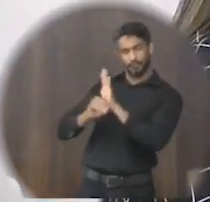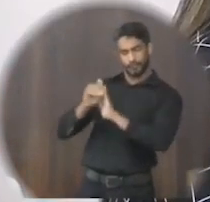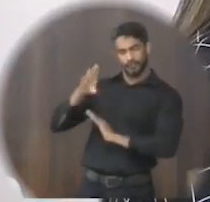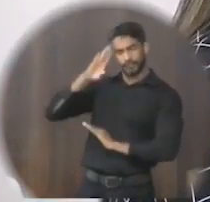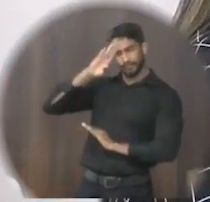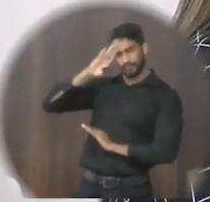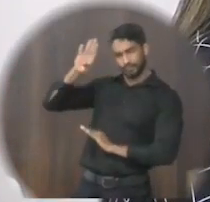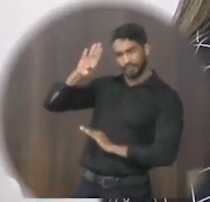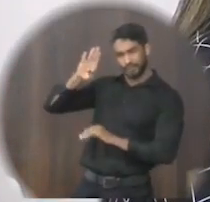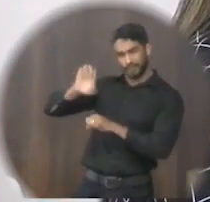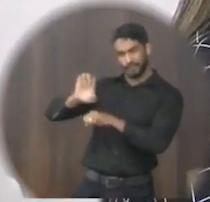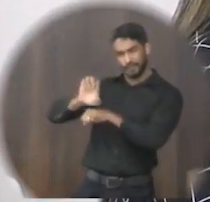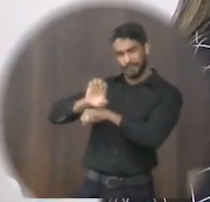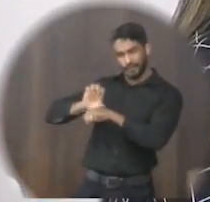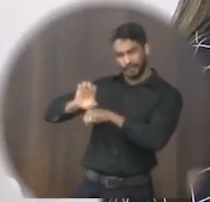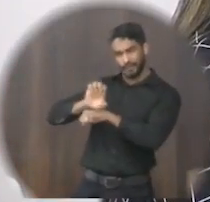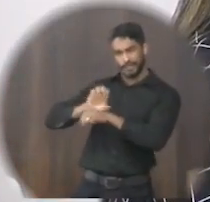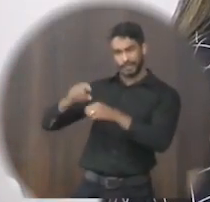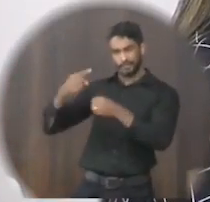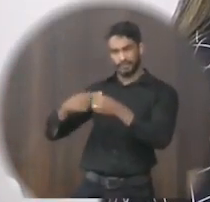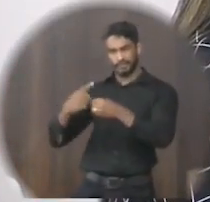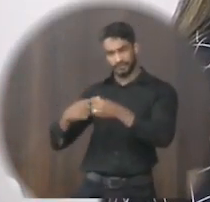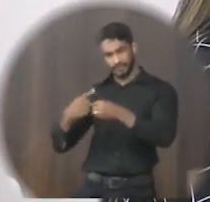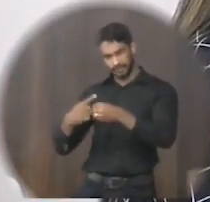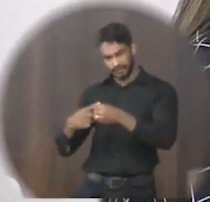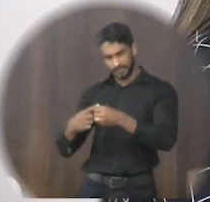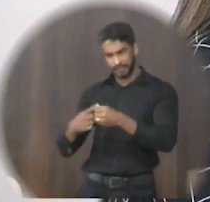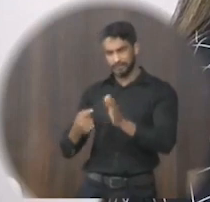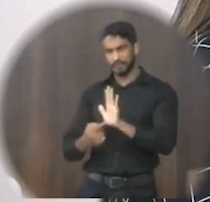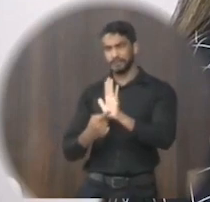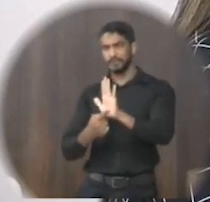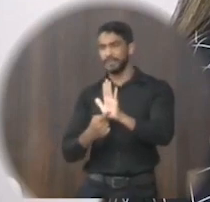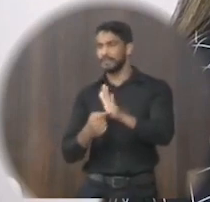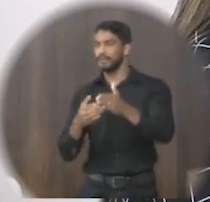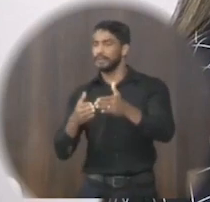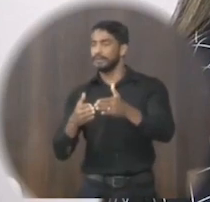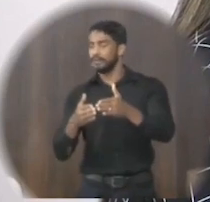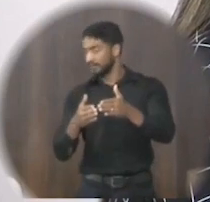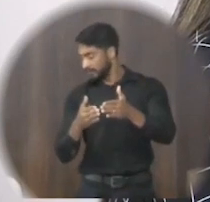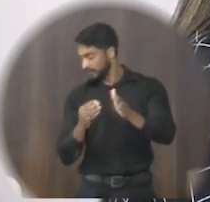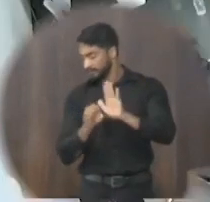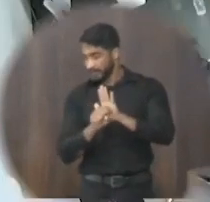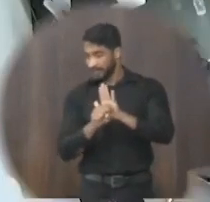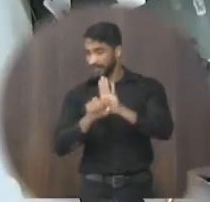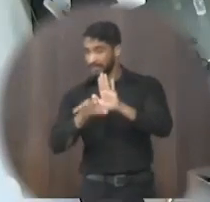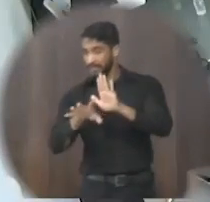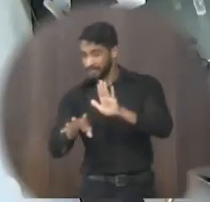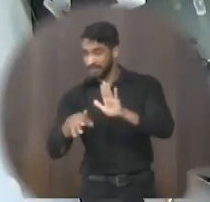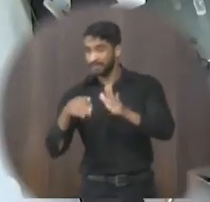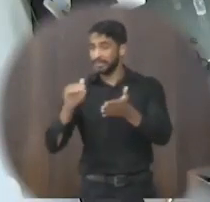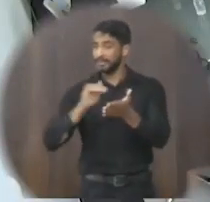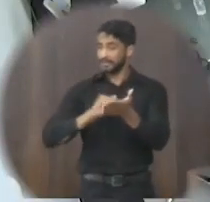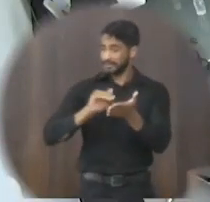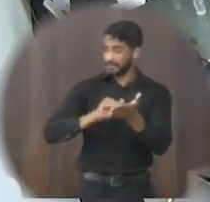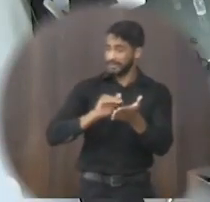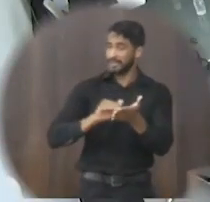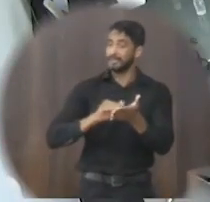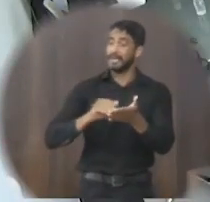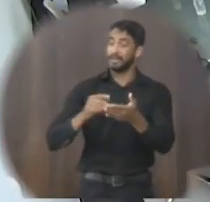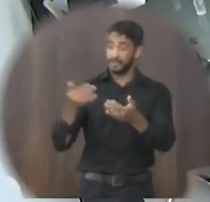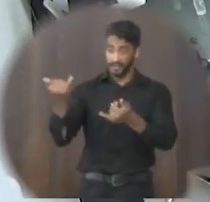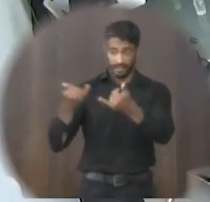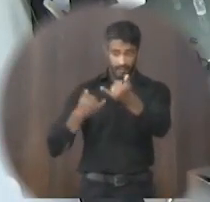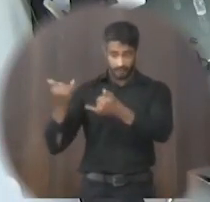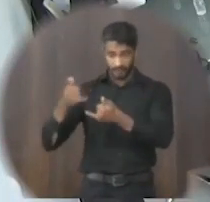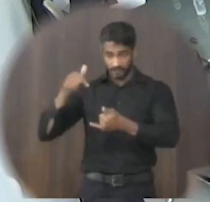ao chefe do poder executivo municipal encaminhando o presente requerimento que solicita ao secretário de obras que informe nesta